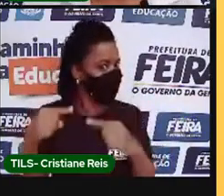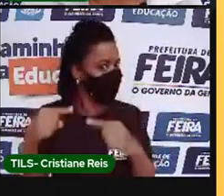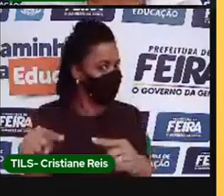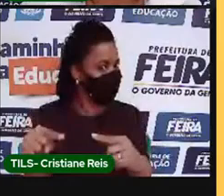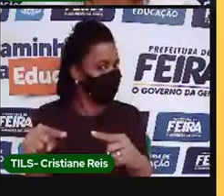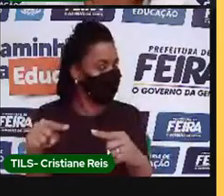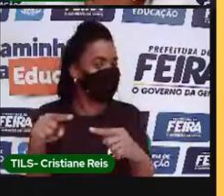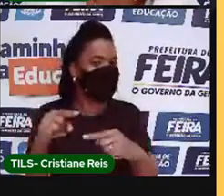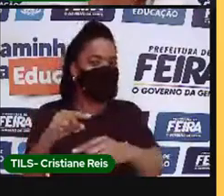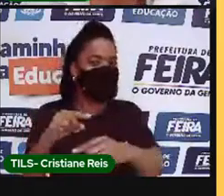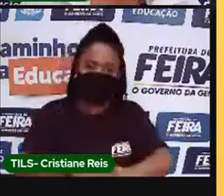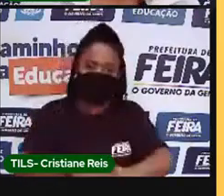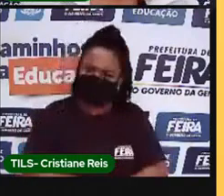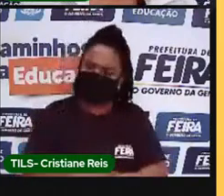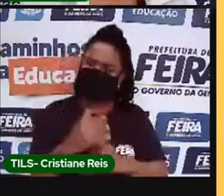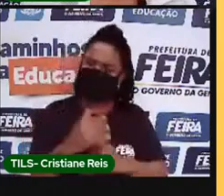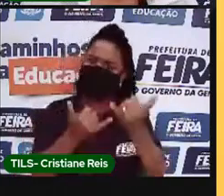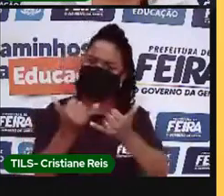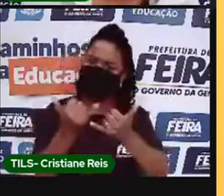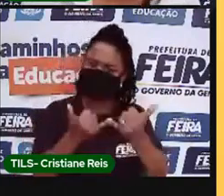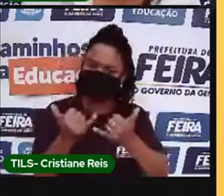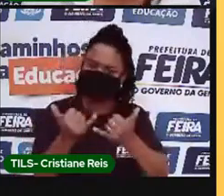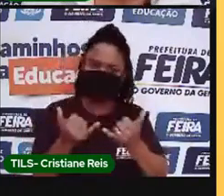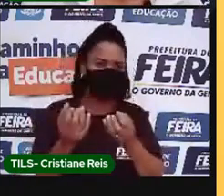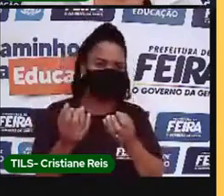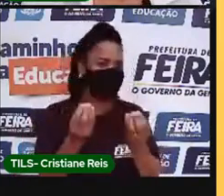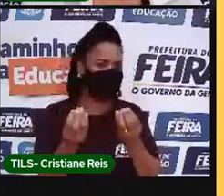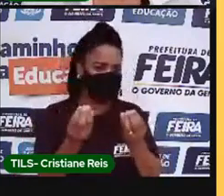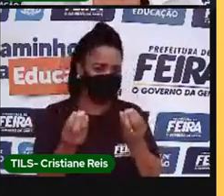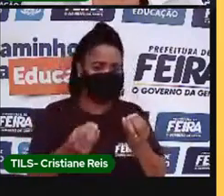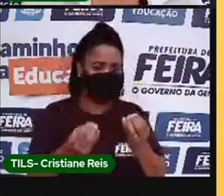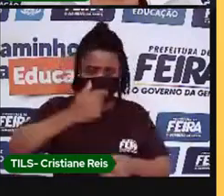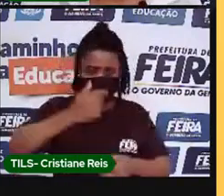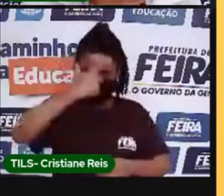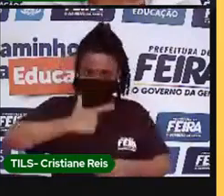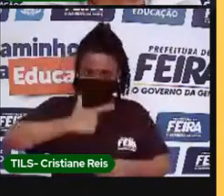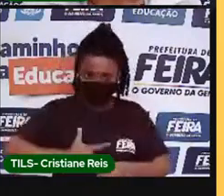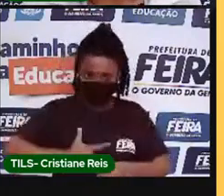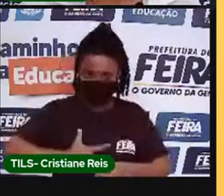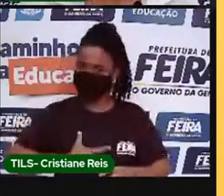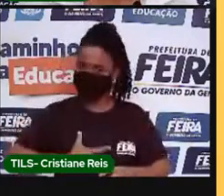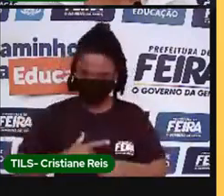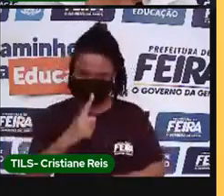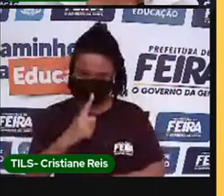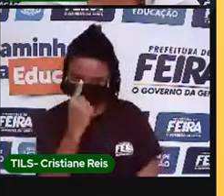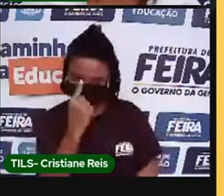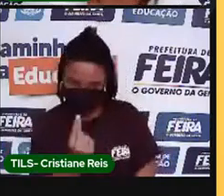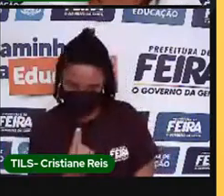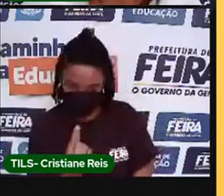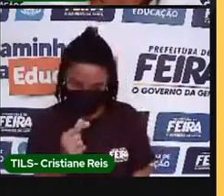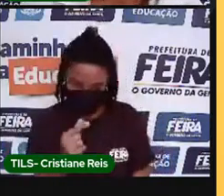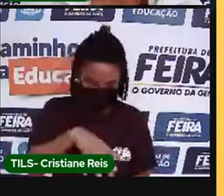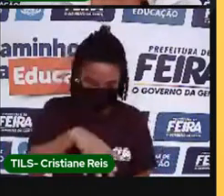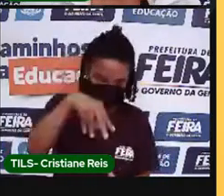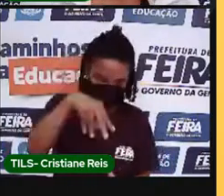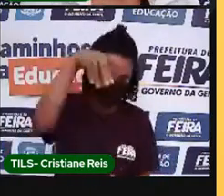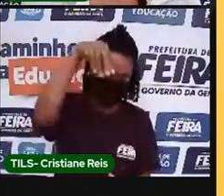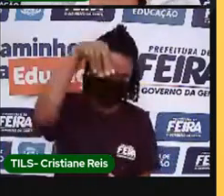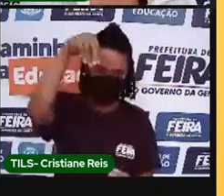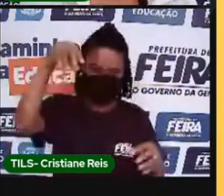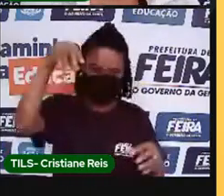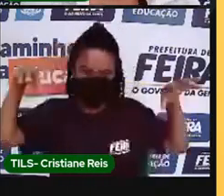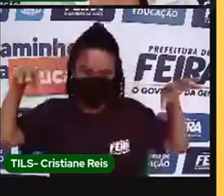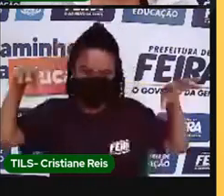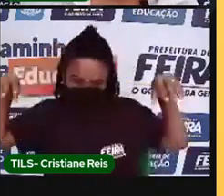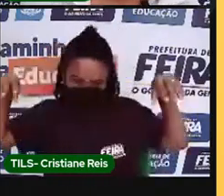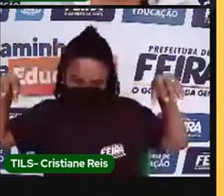crianças se fantasiam com seus personagens, assombradores de suas preferências e saem